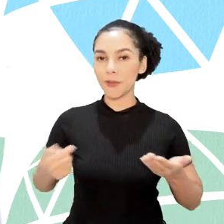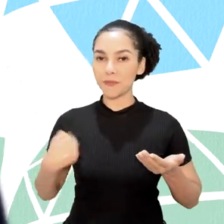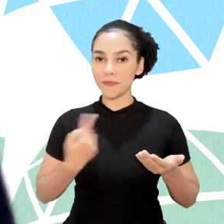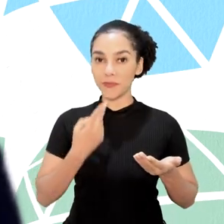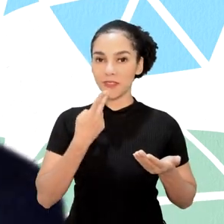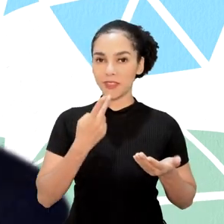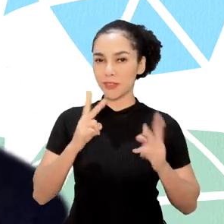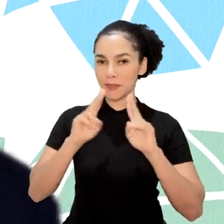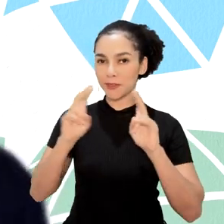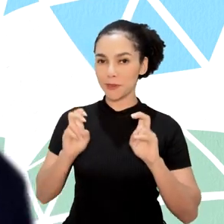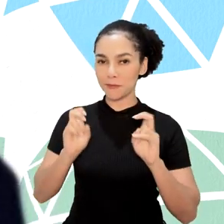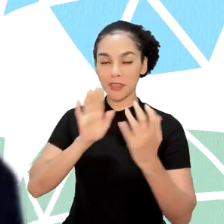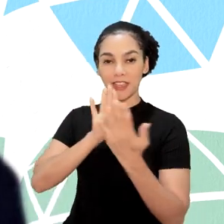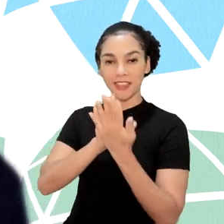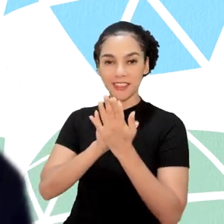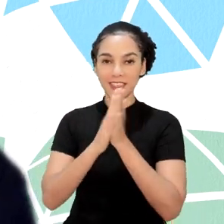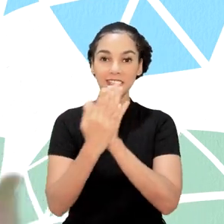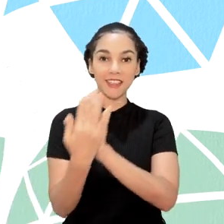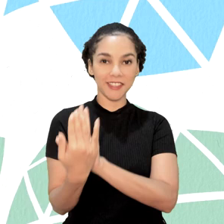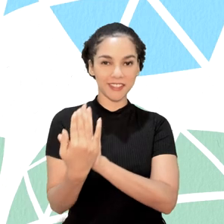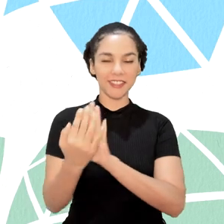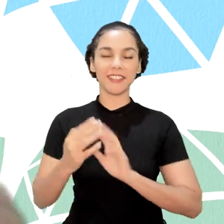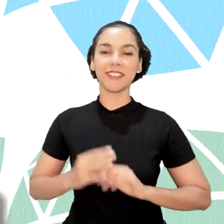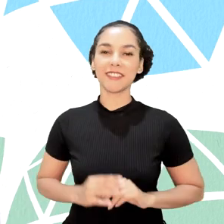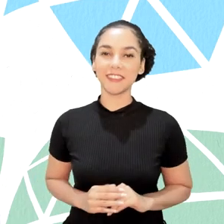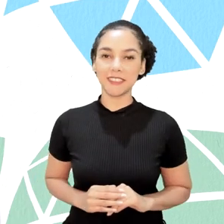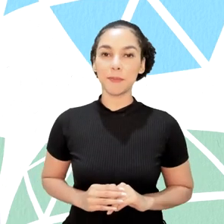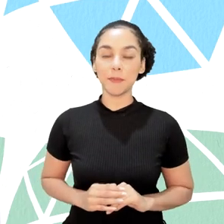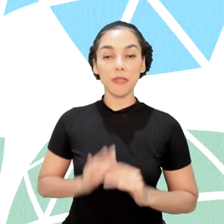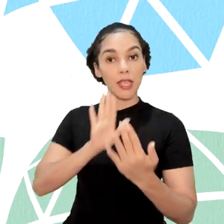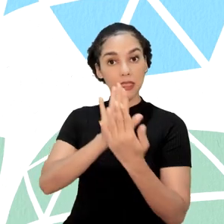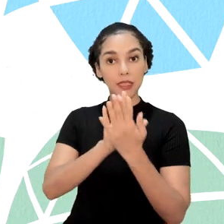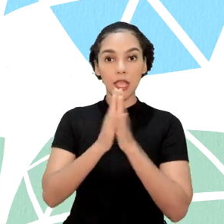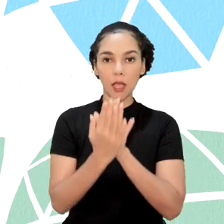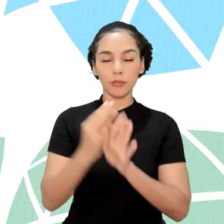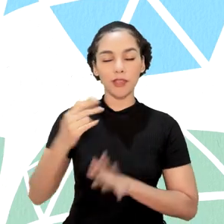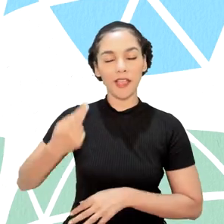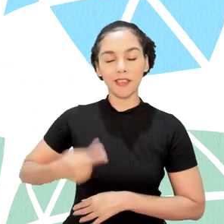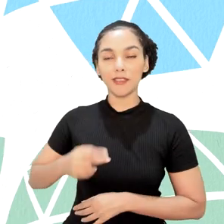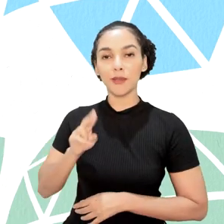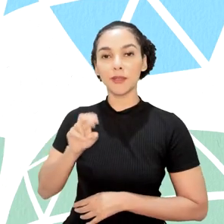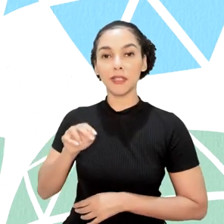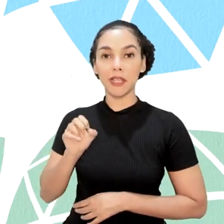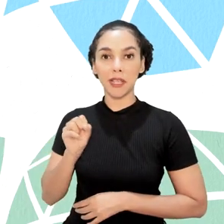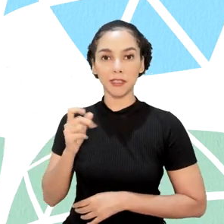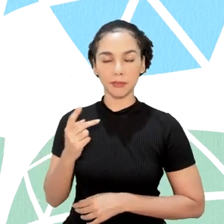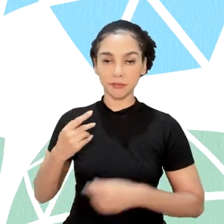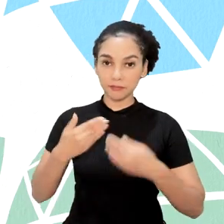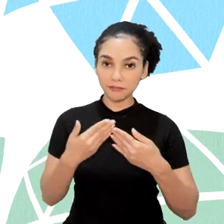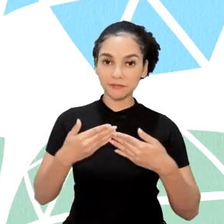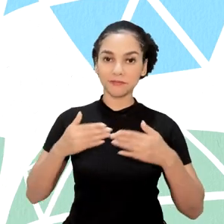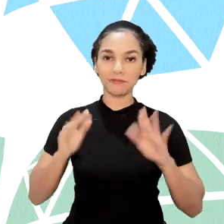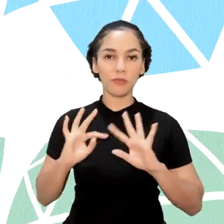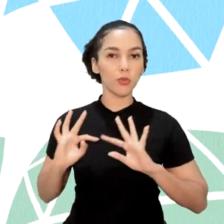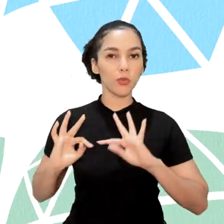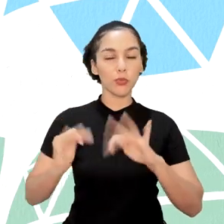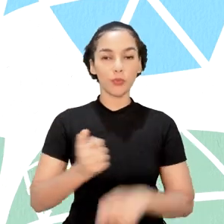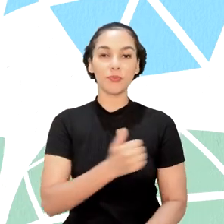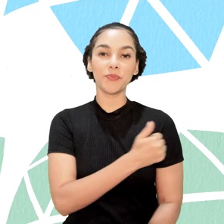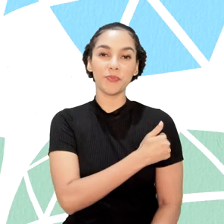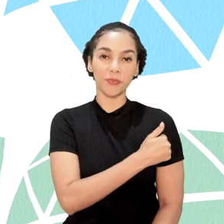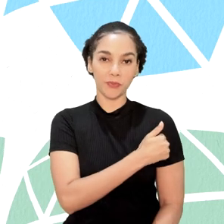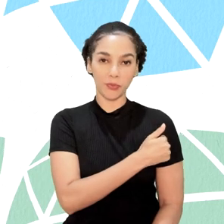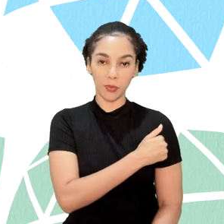falar sobre intercâmbio. Os programas de intercâmbio da Unesc estão abertos para todos os